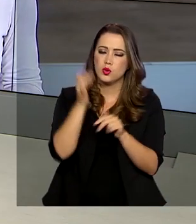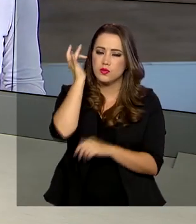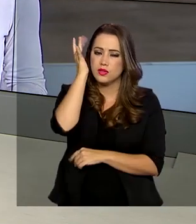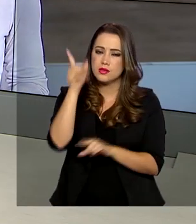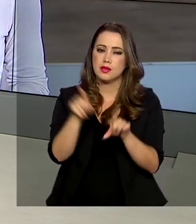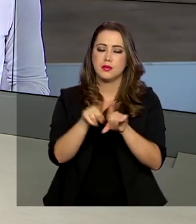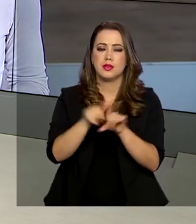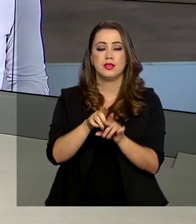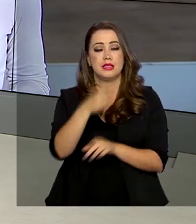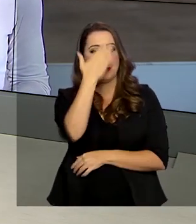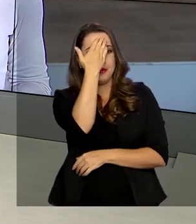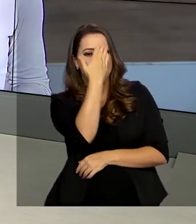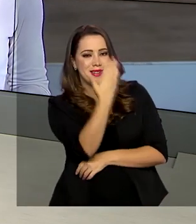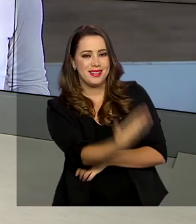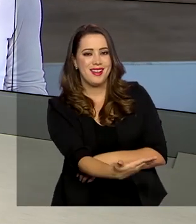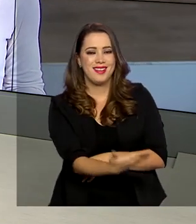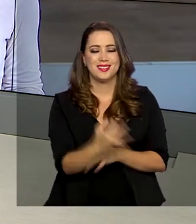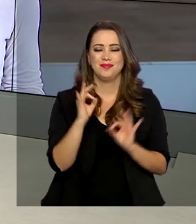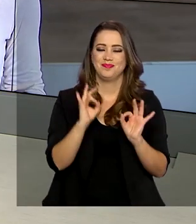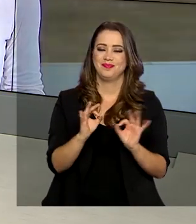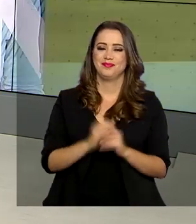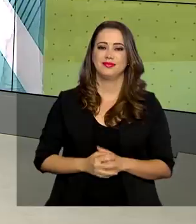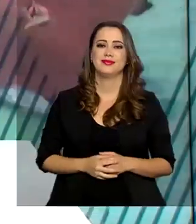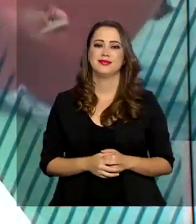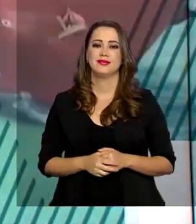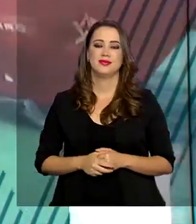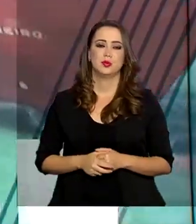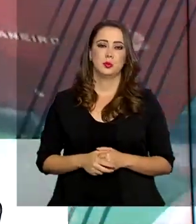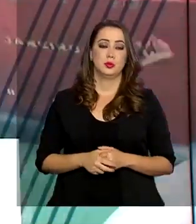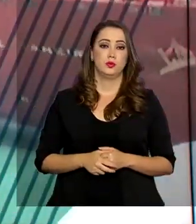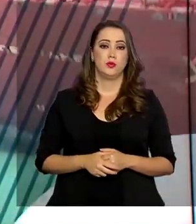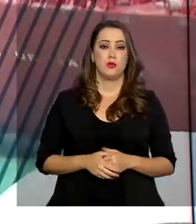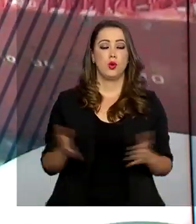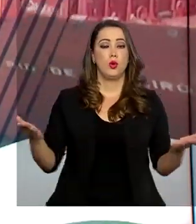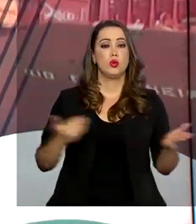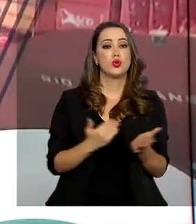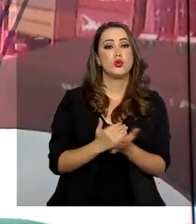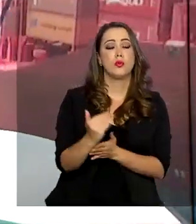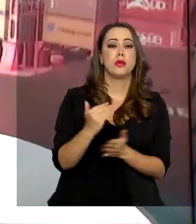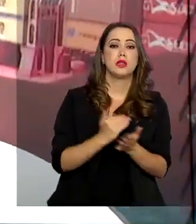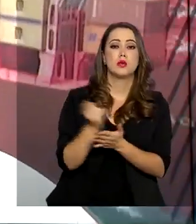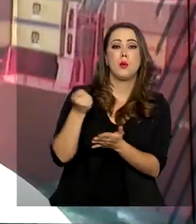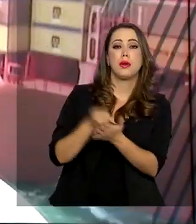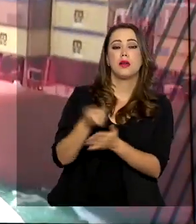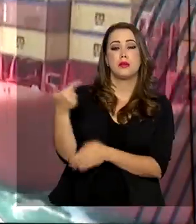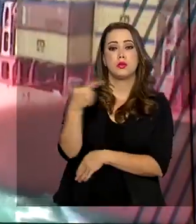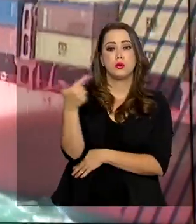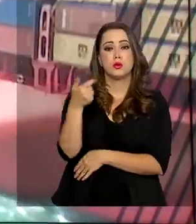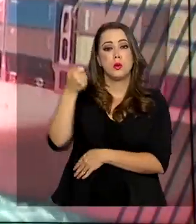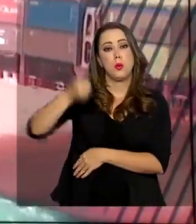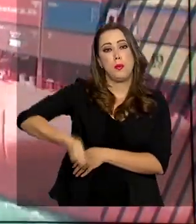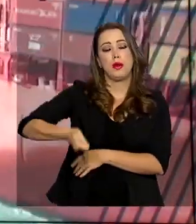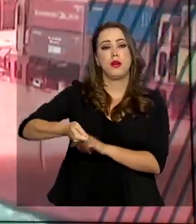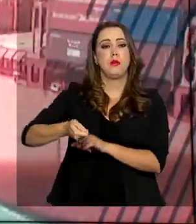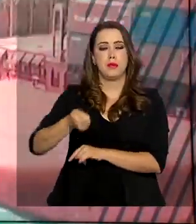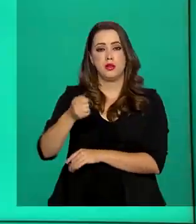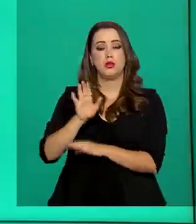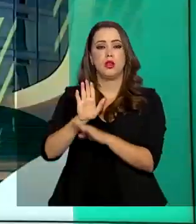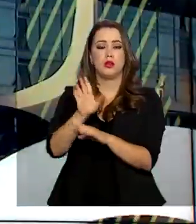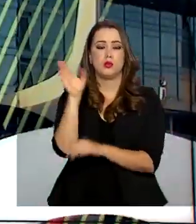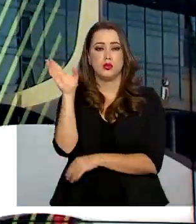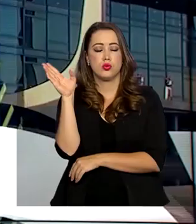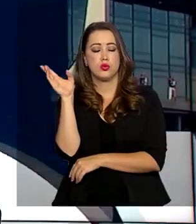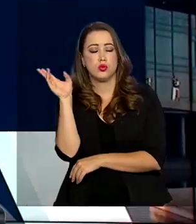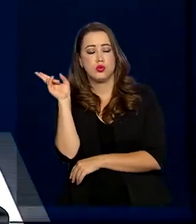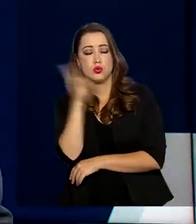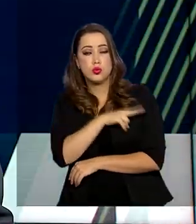ótimo. Muito obrigado, Dani, pelas informações. Começa hoje o pagamento da segunda parcela do auxílio emergencial e um